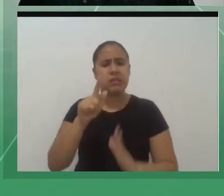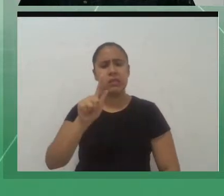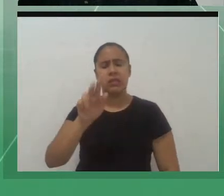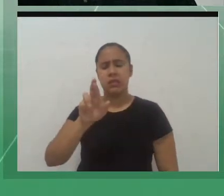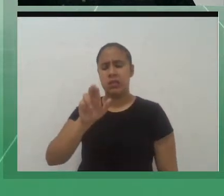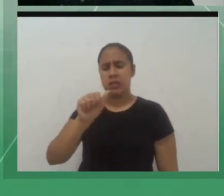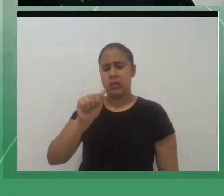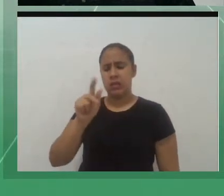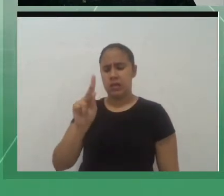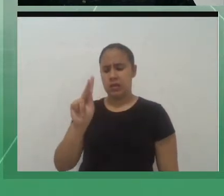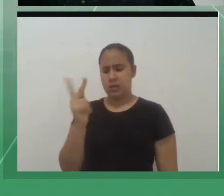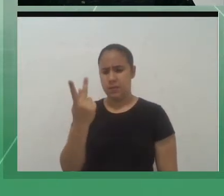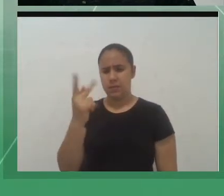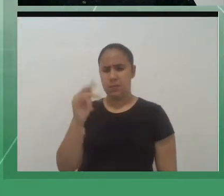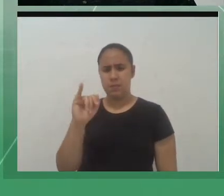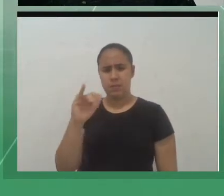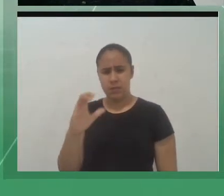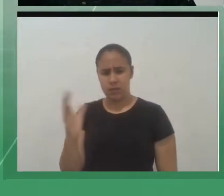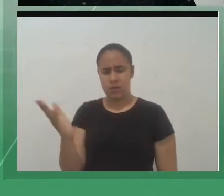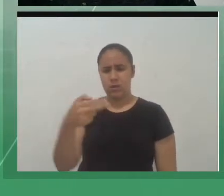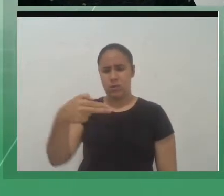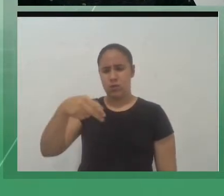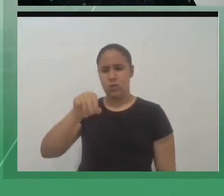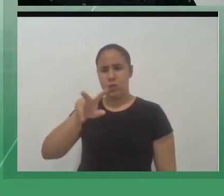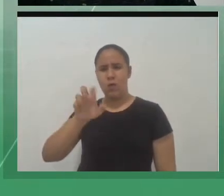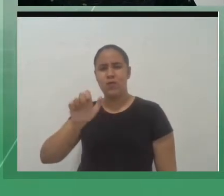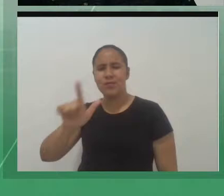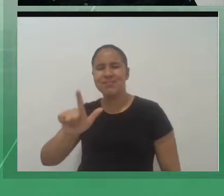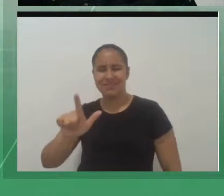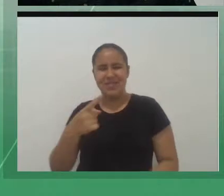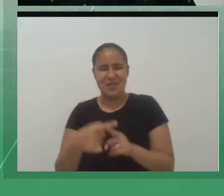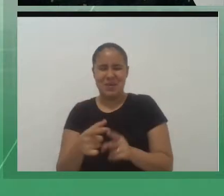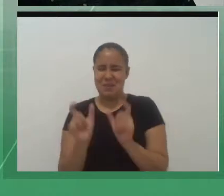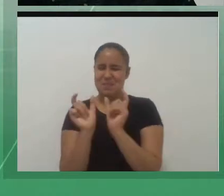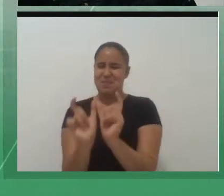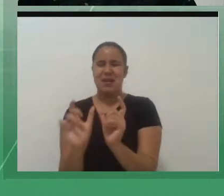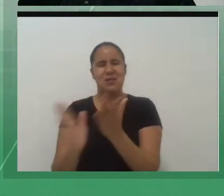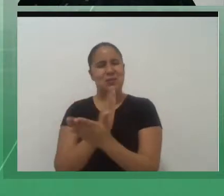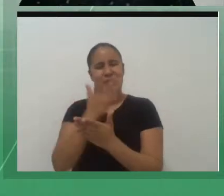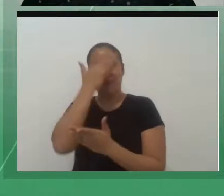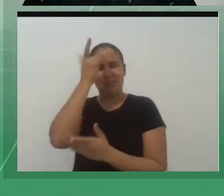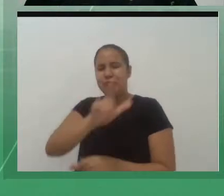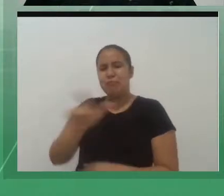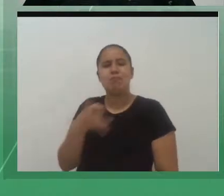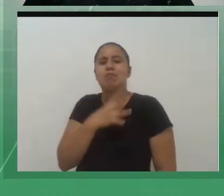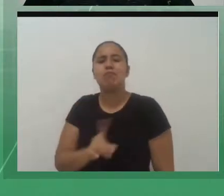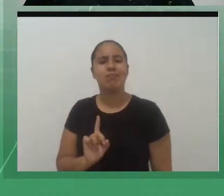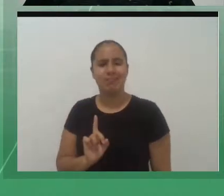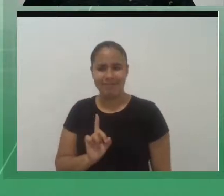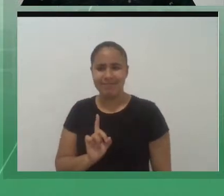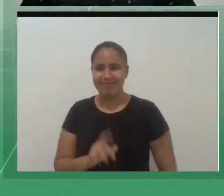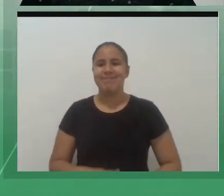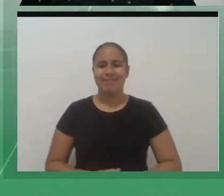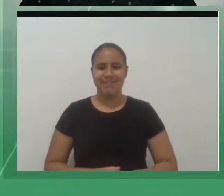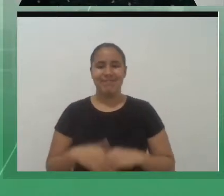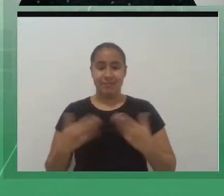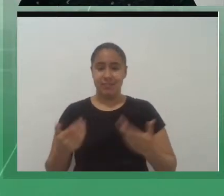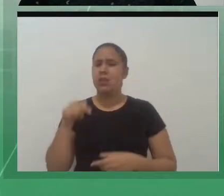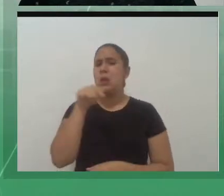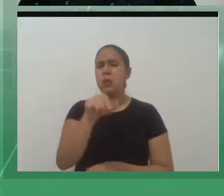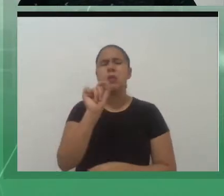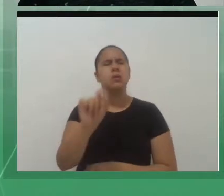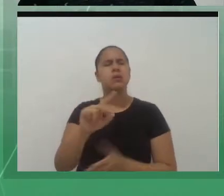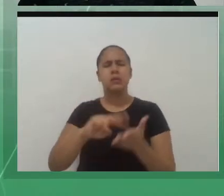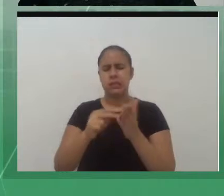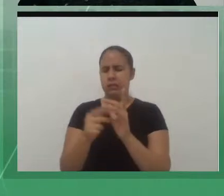algumas pessoas possam não conhecer essa terminologia. E aí, a graphic novel, ela é uma